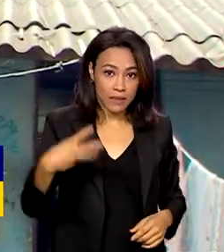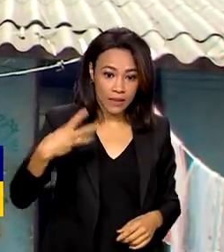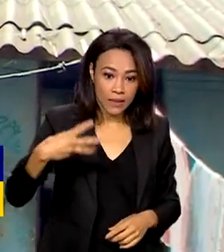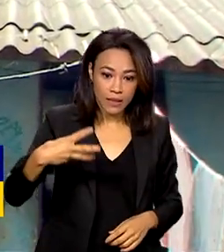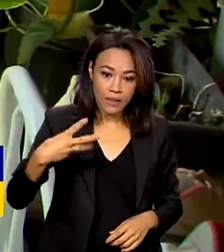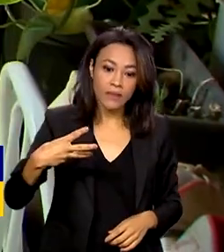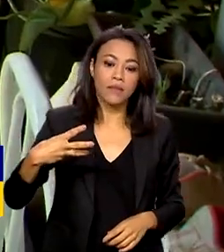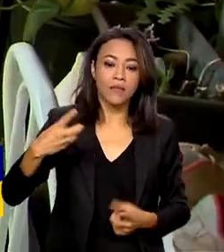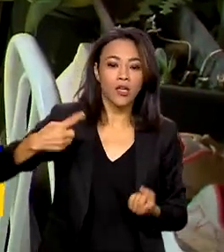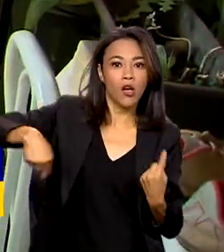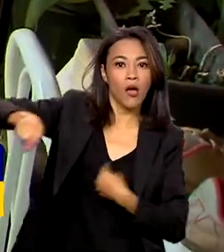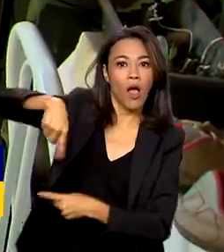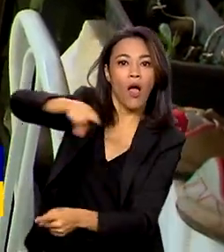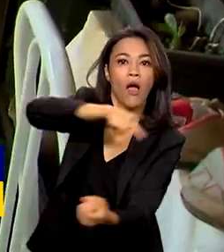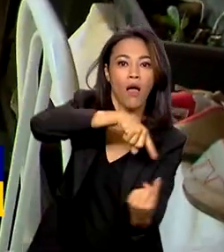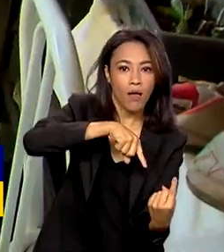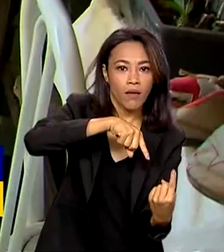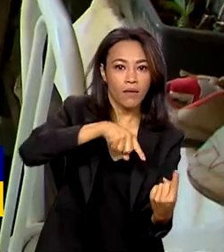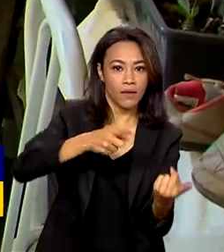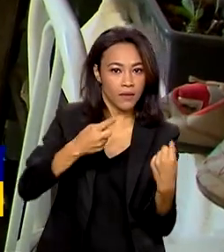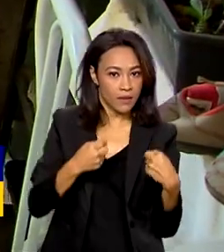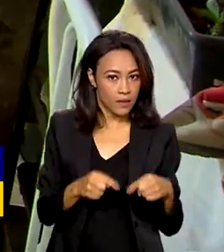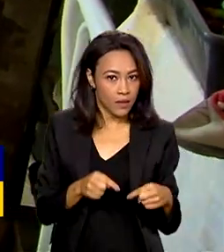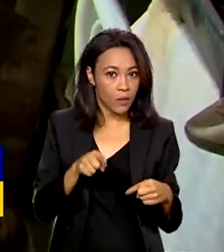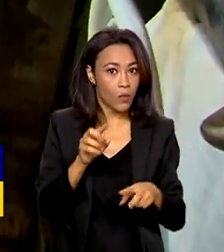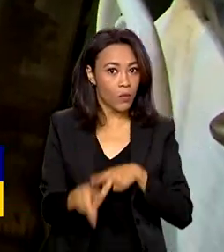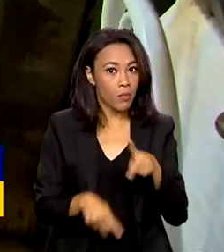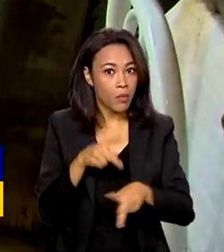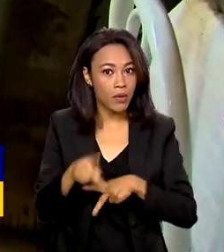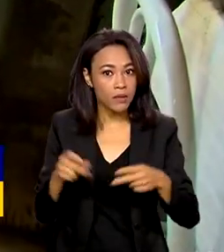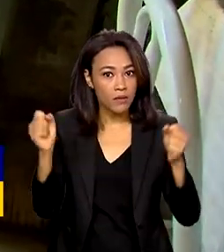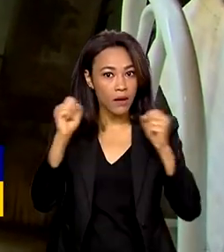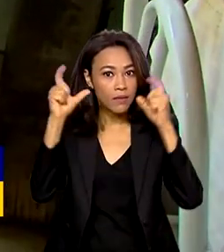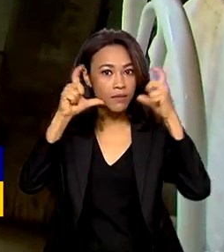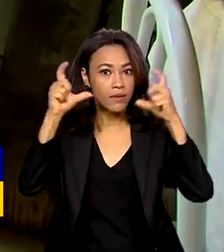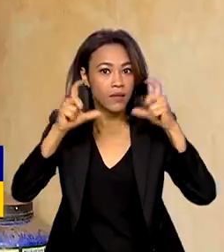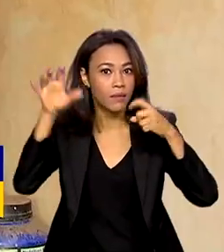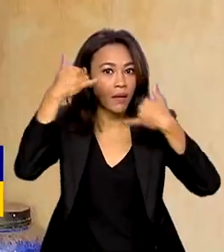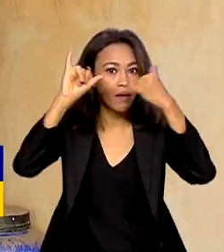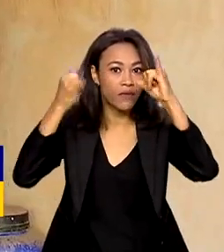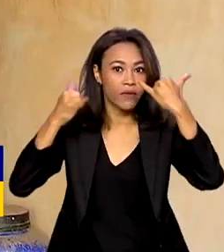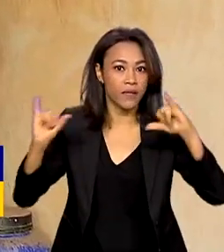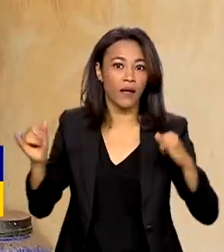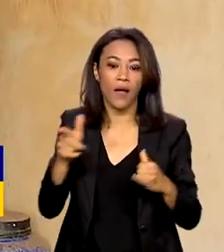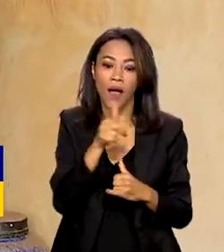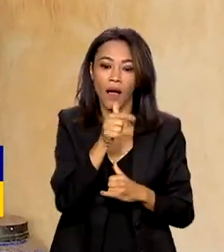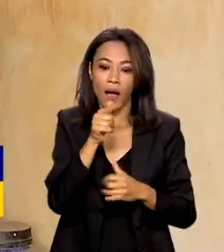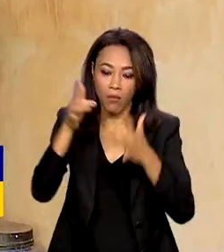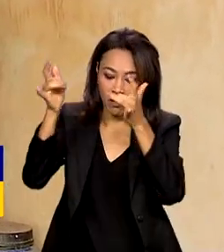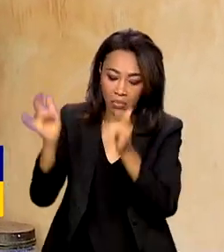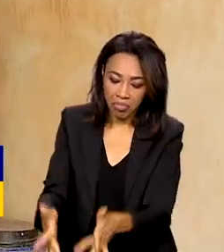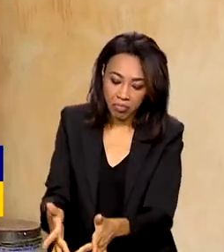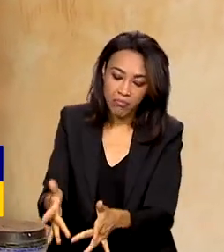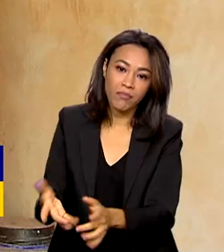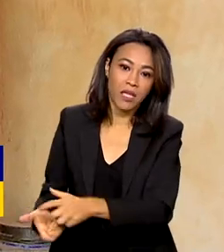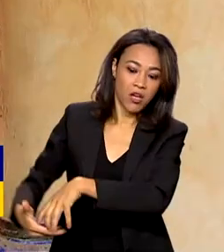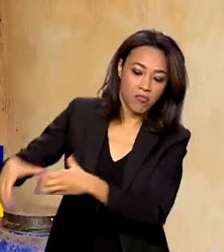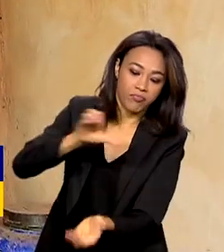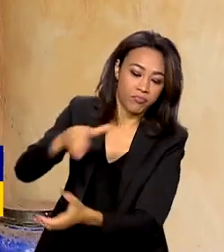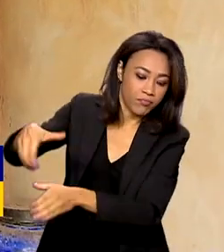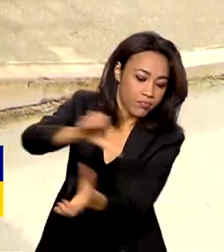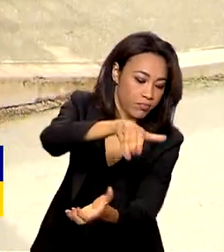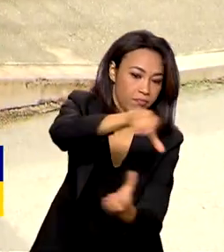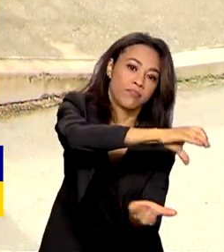passou sem circular. E a população também precisa estar atenta às medidas de prevenção, como evitar a coma de água ao recorre do